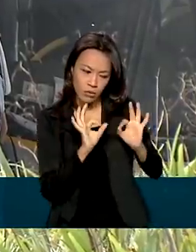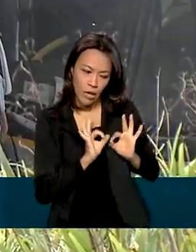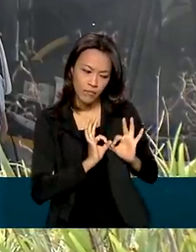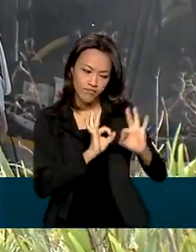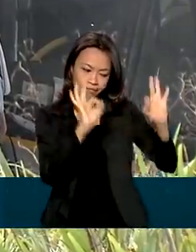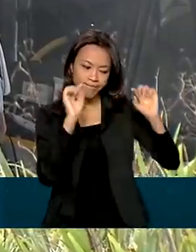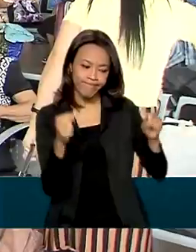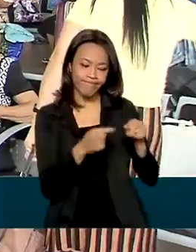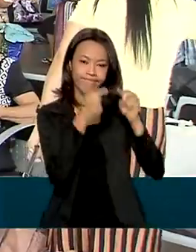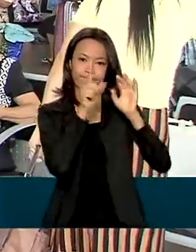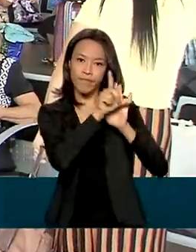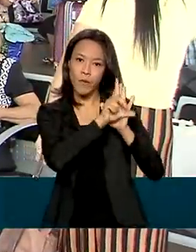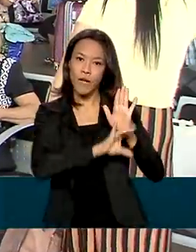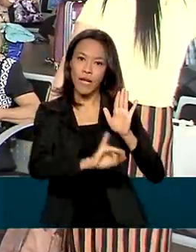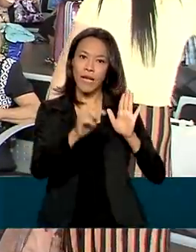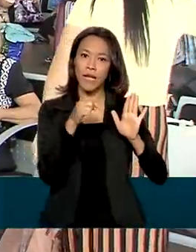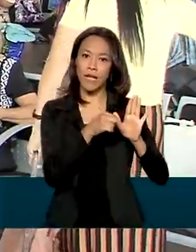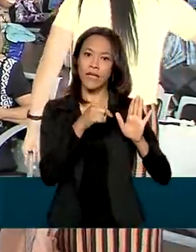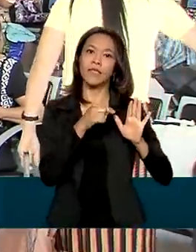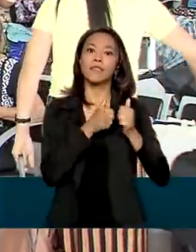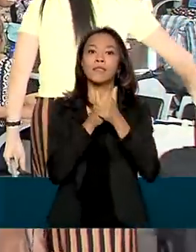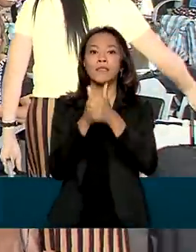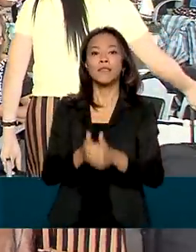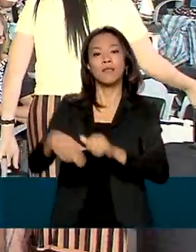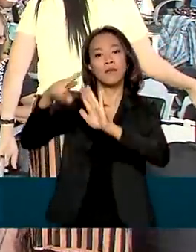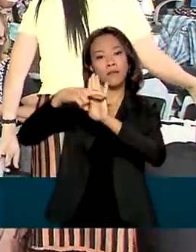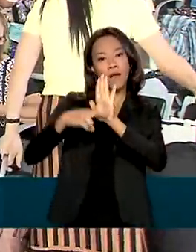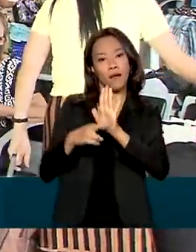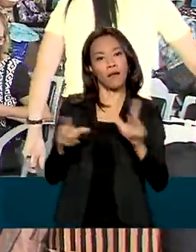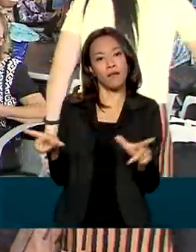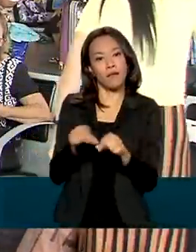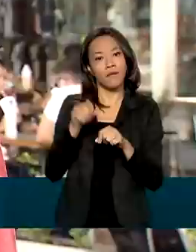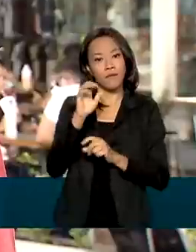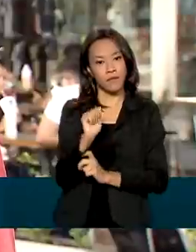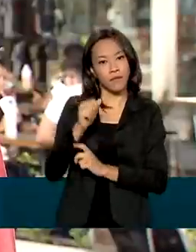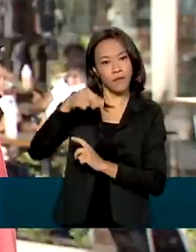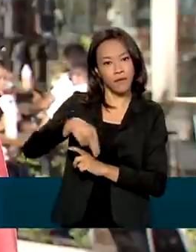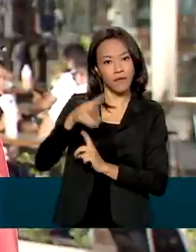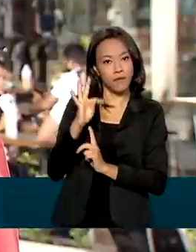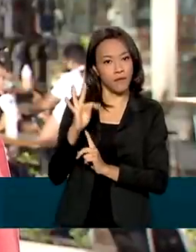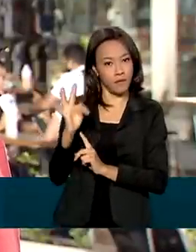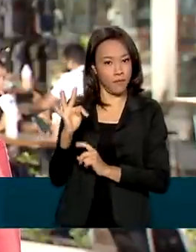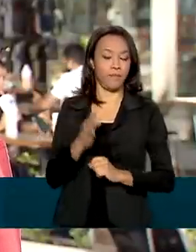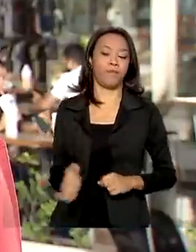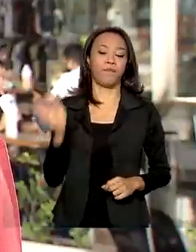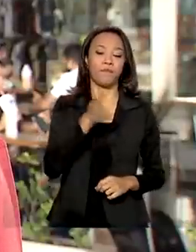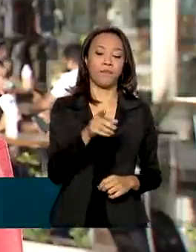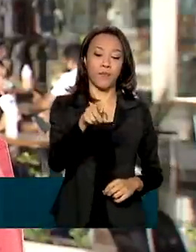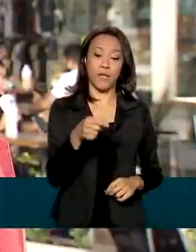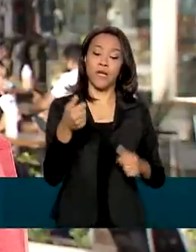situação regular na Agência Nacional de Transportes Terrestres. Questão de segurança,